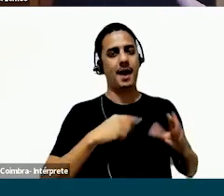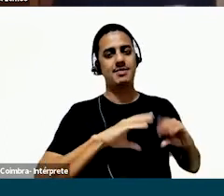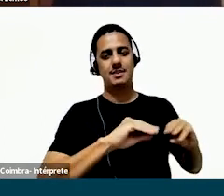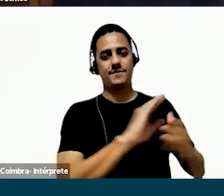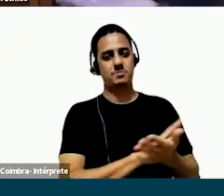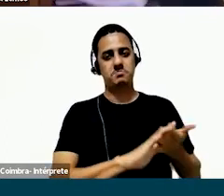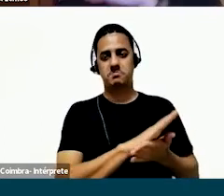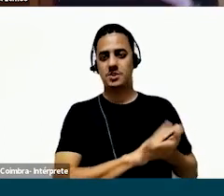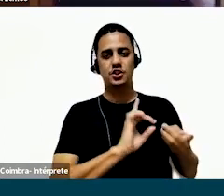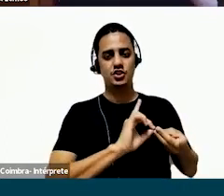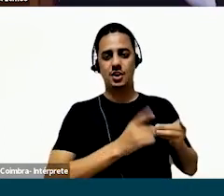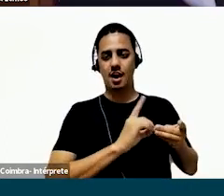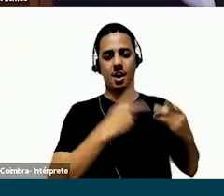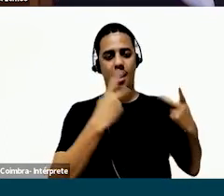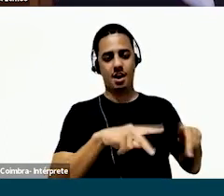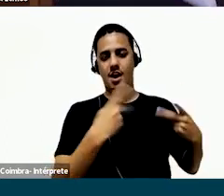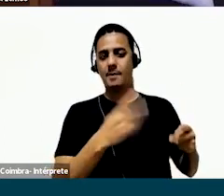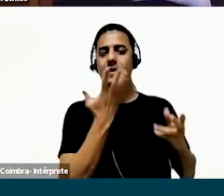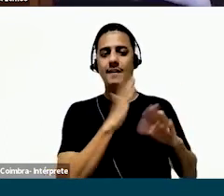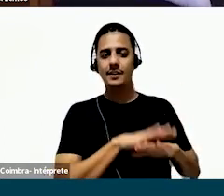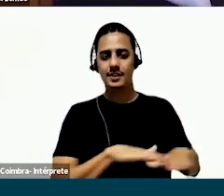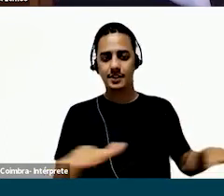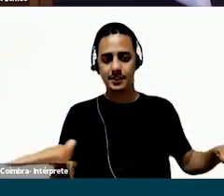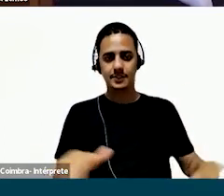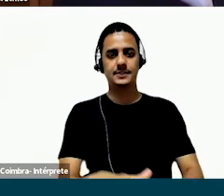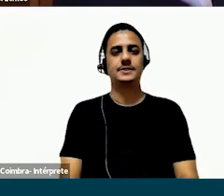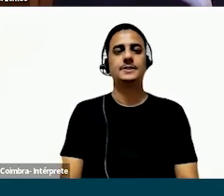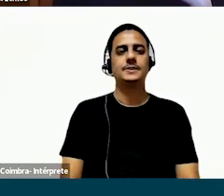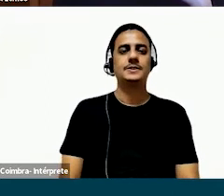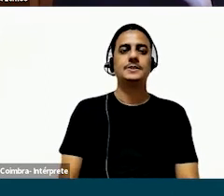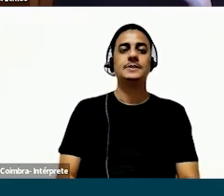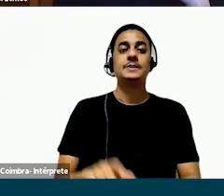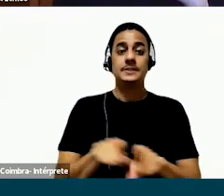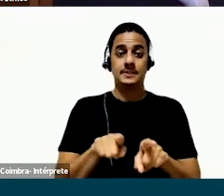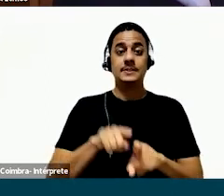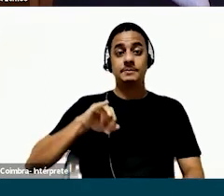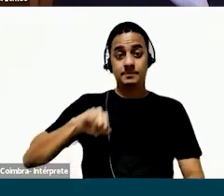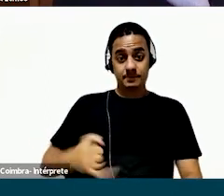anotações, e a gente não interferia de jeito nenhum nessa dinâmica que elas iam tendo ali.